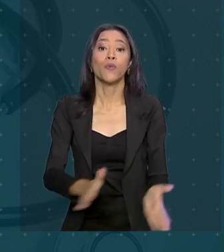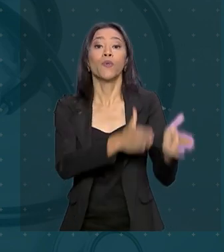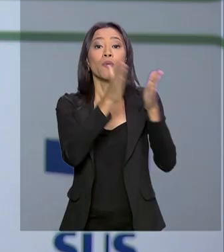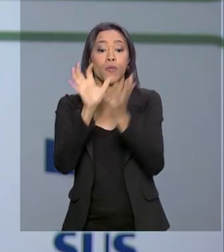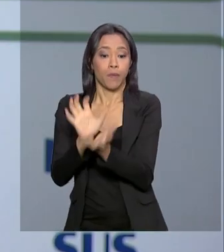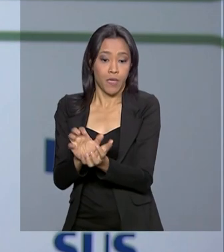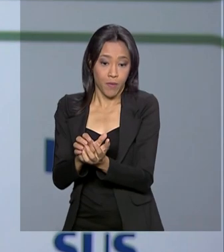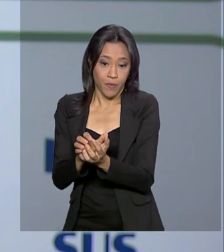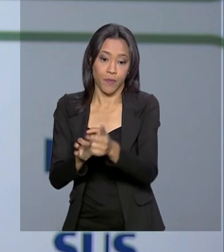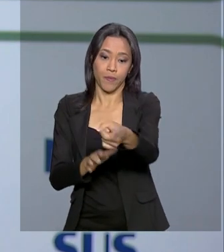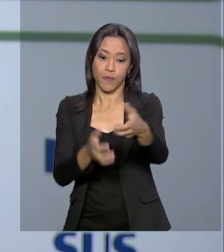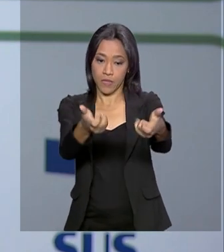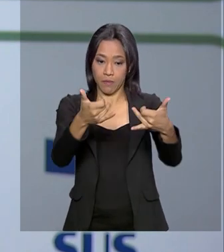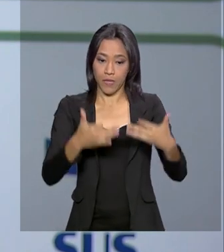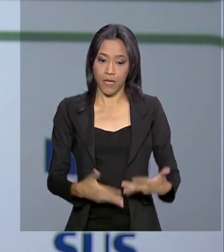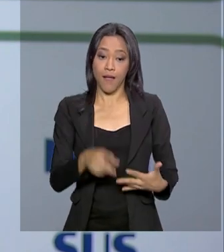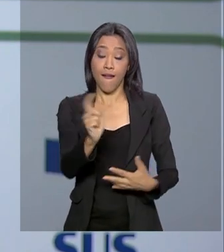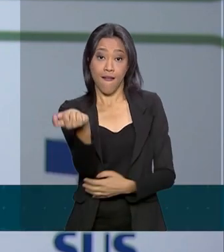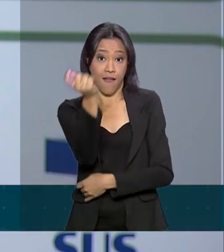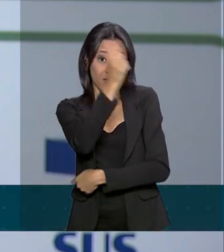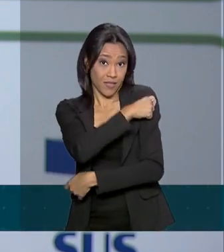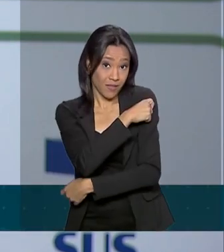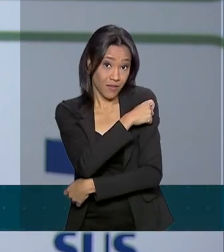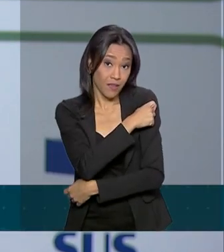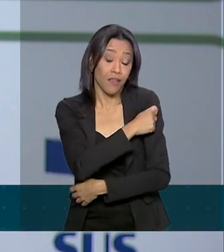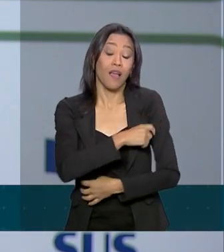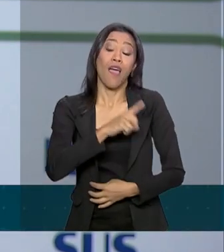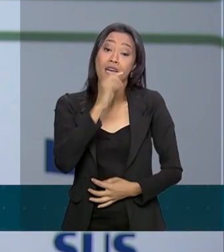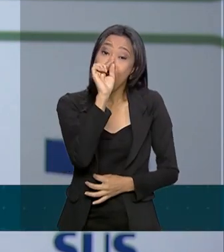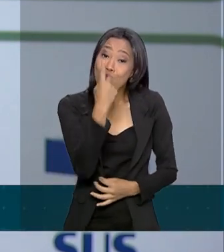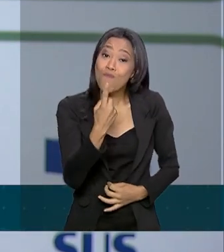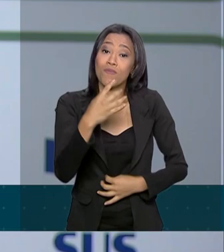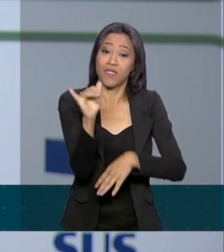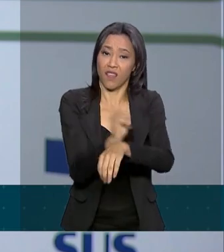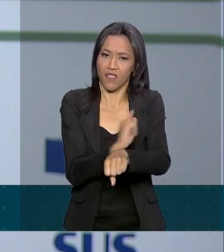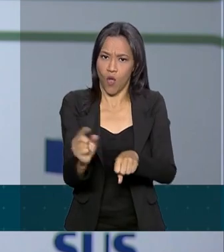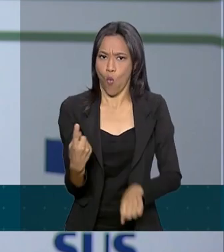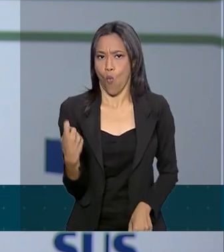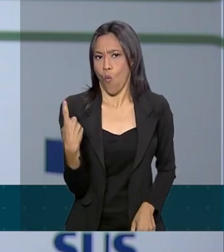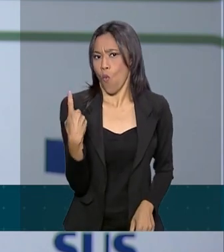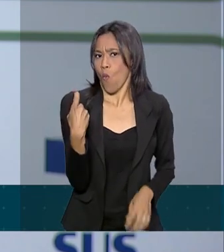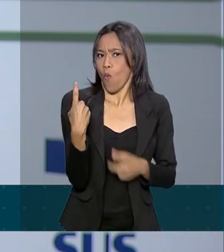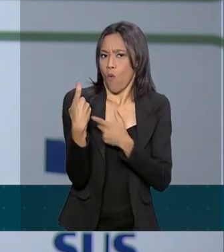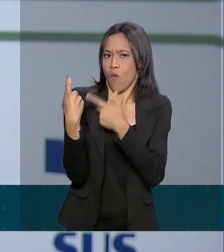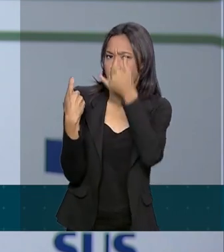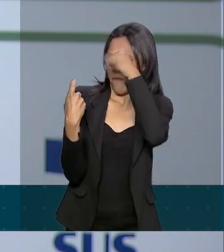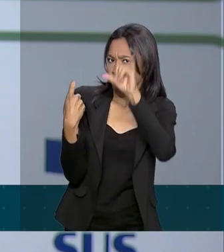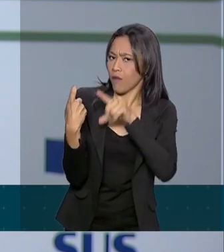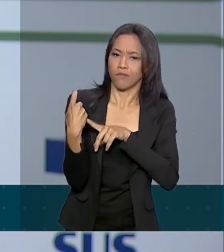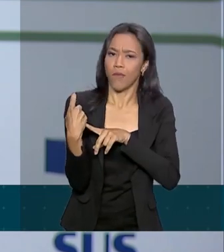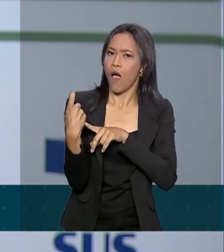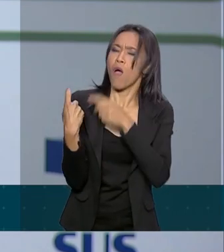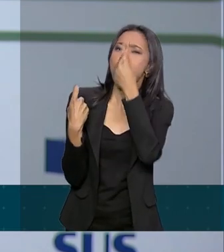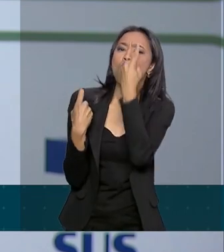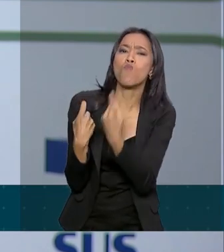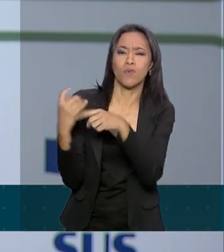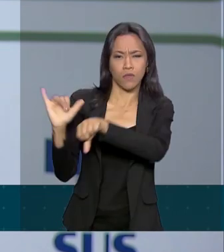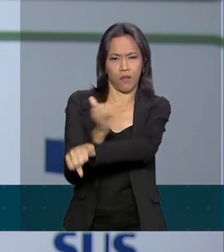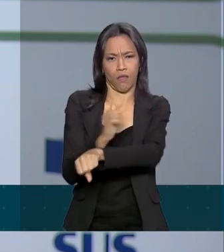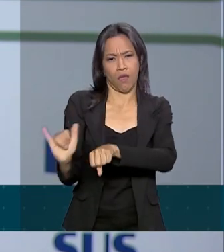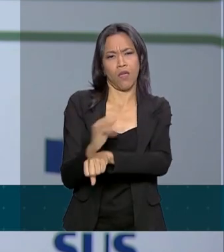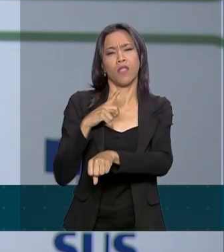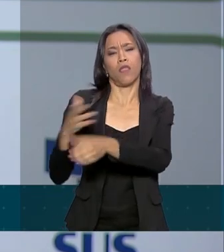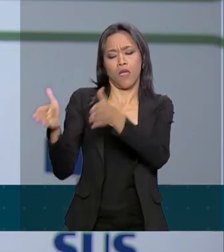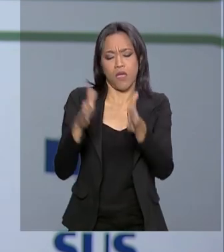Pernambuco. A vacina é uma das estratégias, não é a única. Nós temos investigação